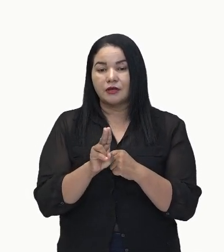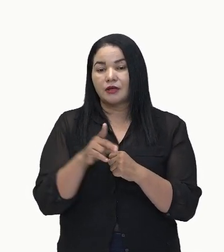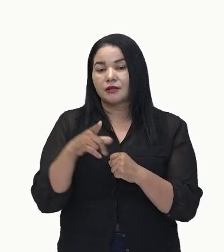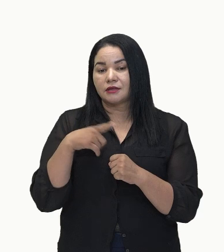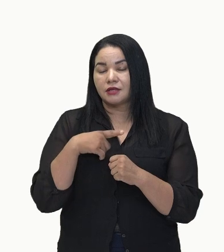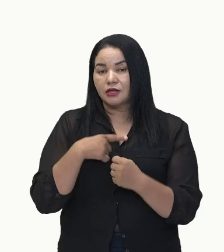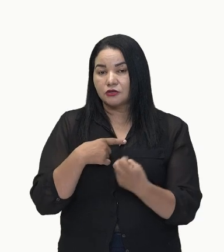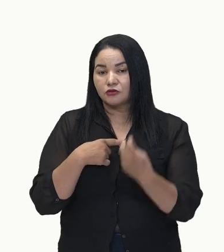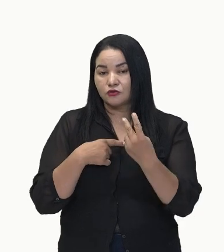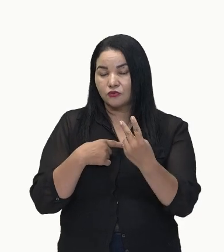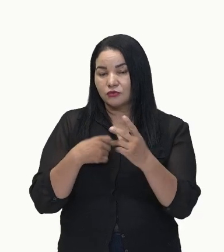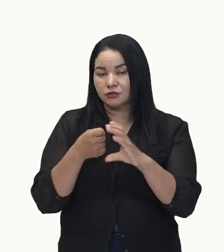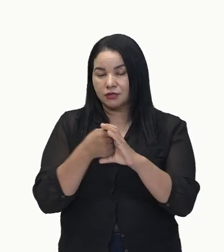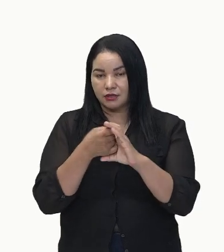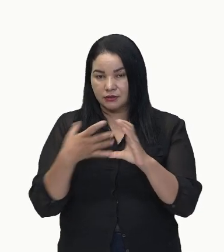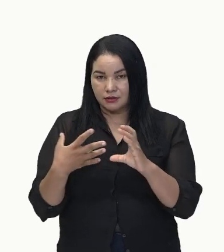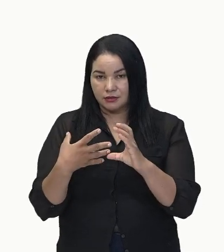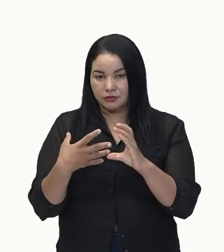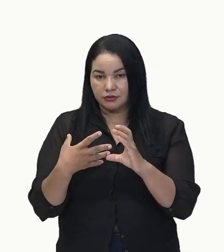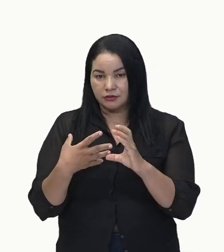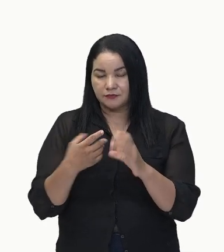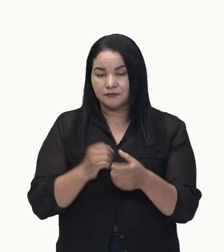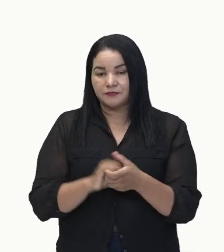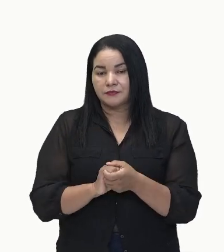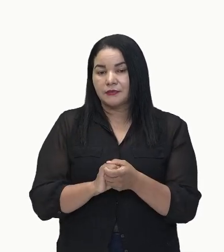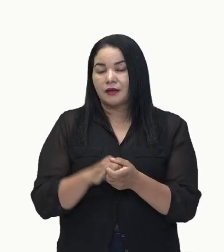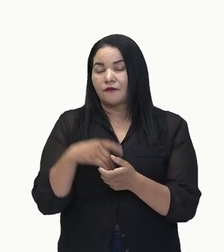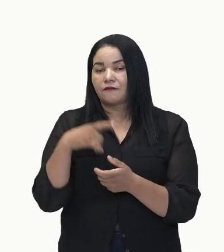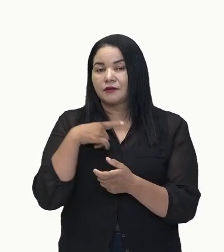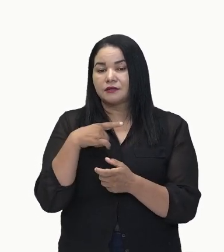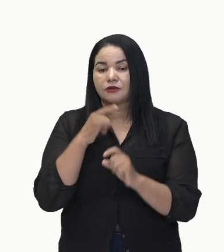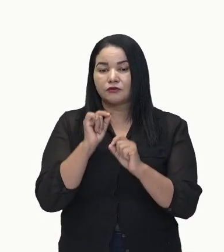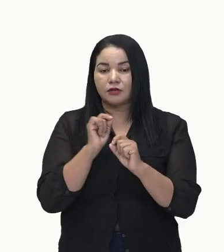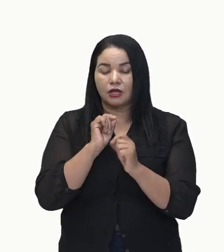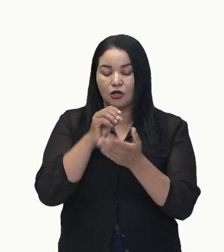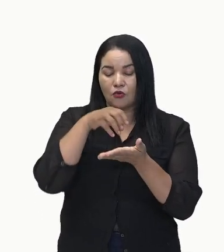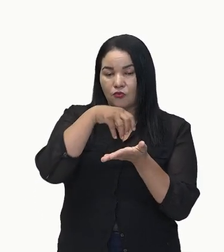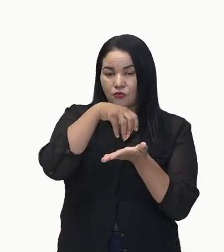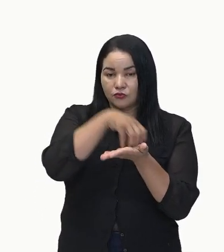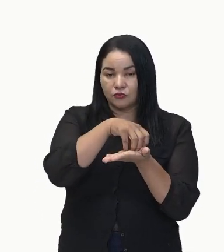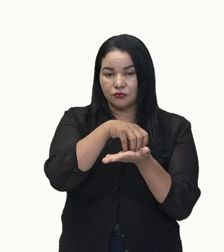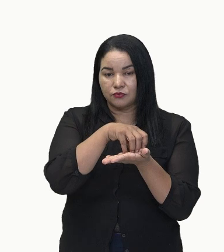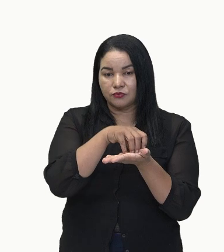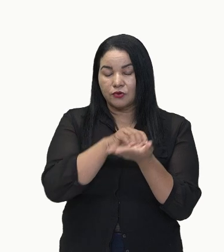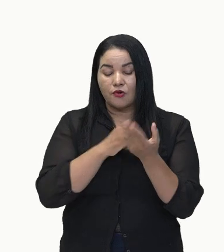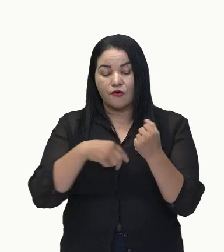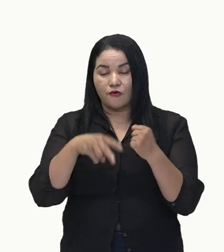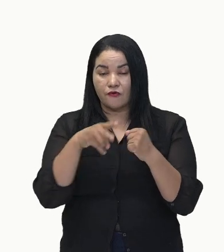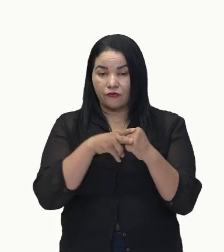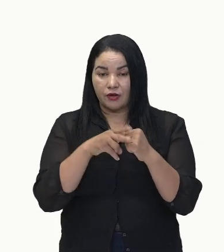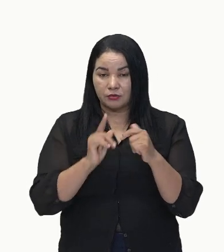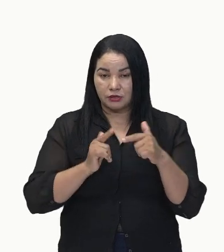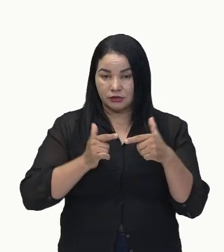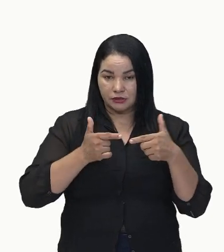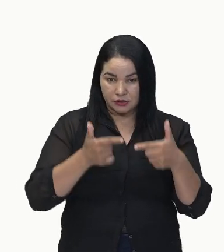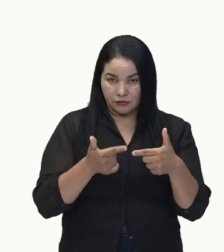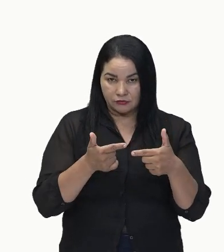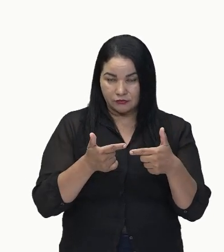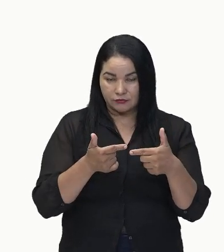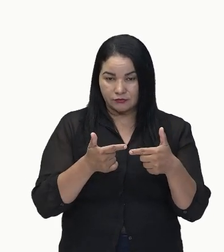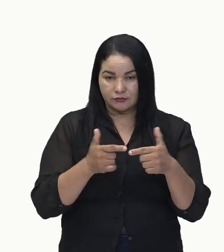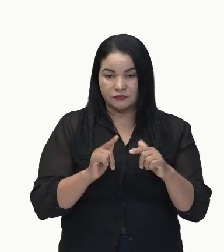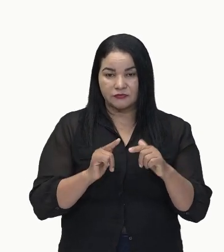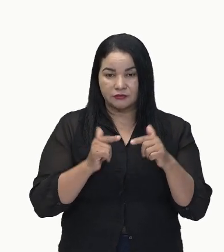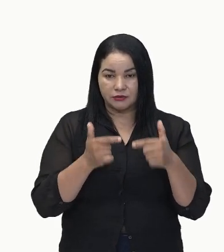duas características. Ele vai ter, vai ter como núcleo, um verbo de ação, um verbo significativo.